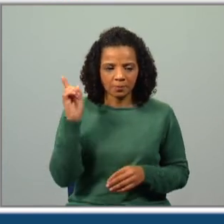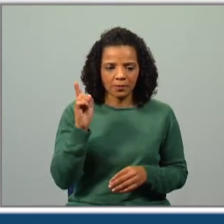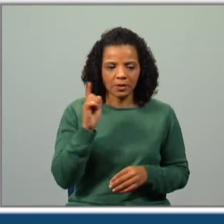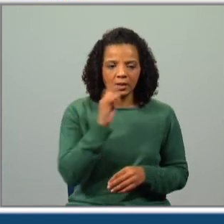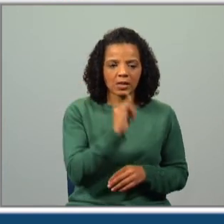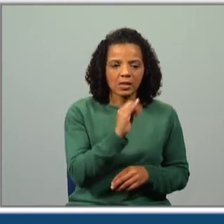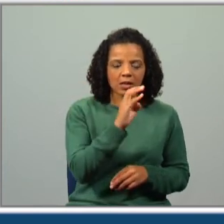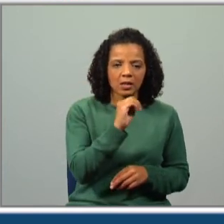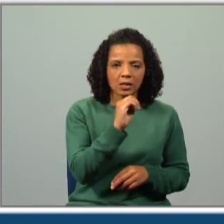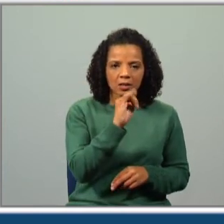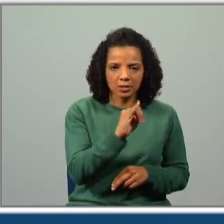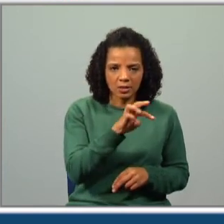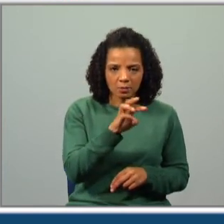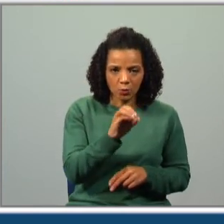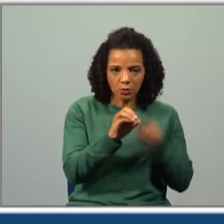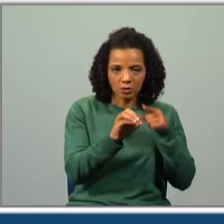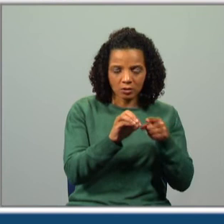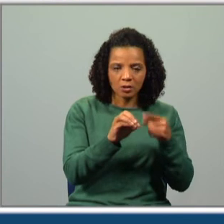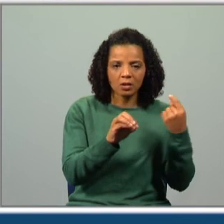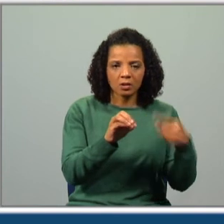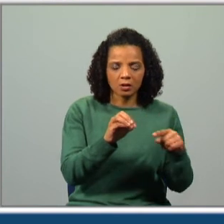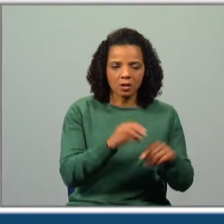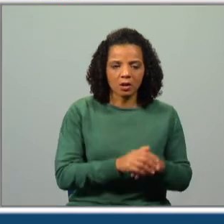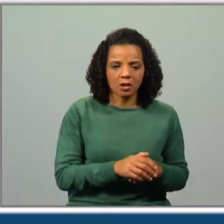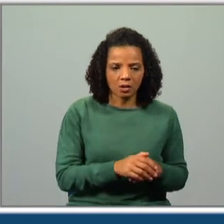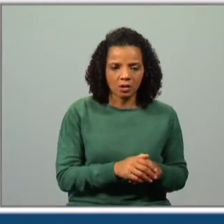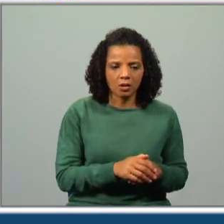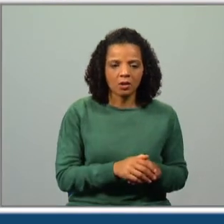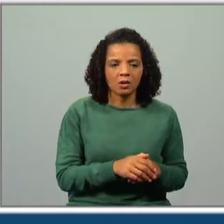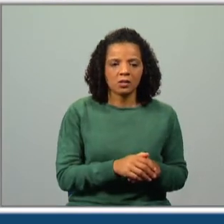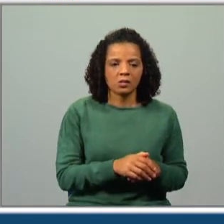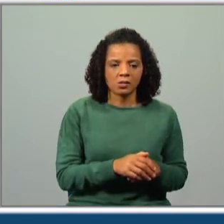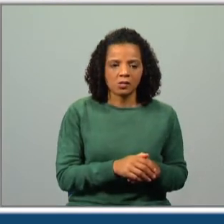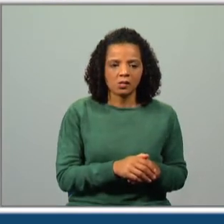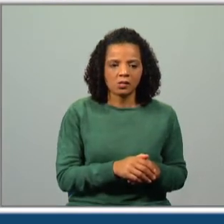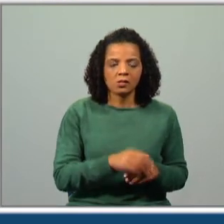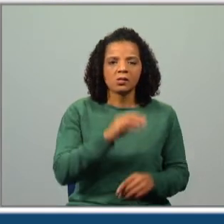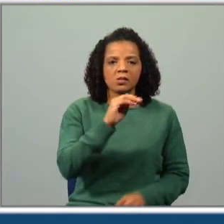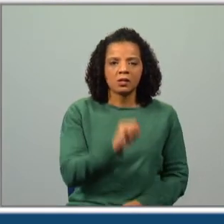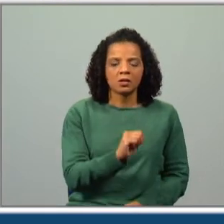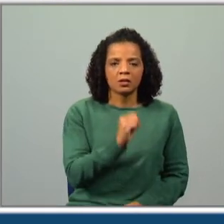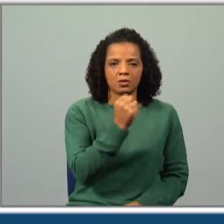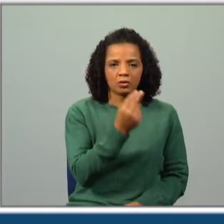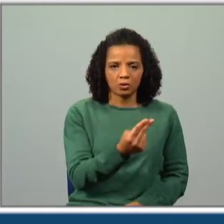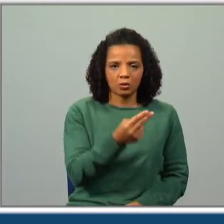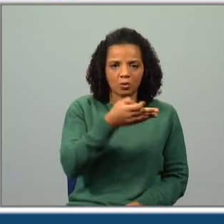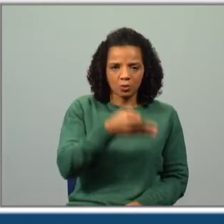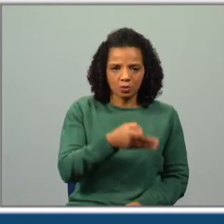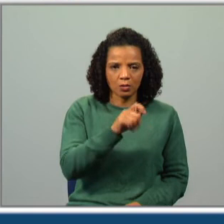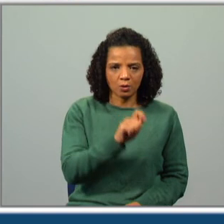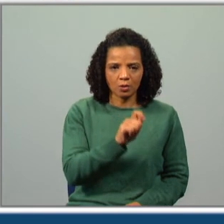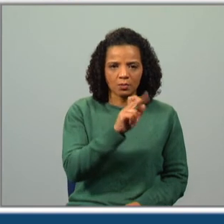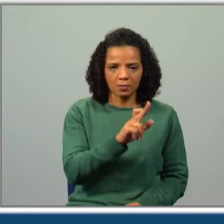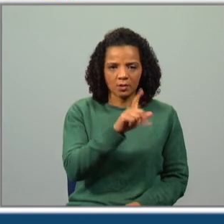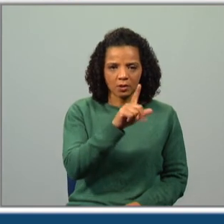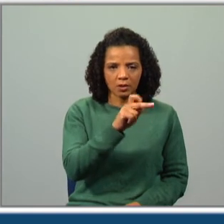riquíssimo, o adjetivo encontra-se no superlativo absoluto sintético. Que é o reforço do adjetivo